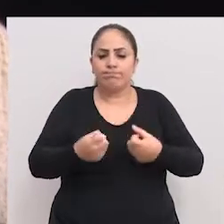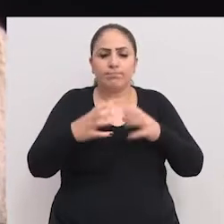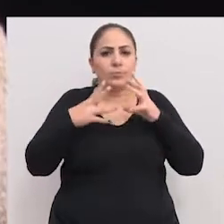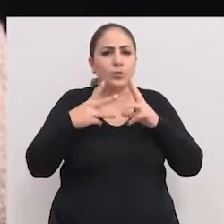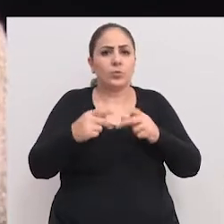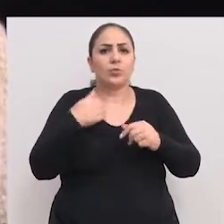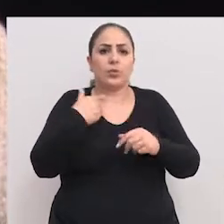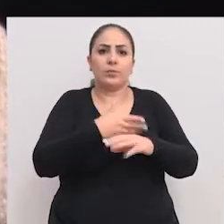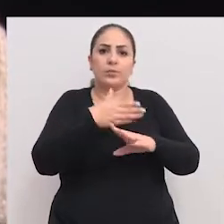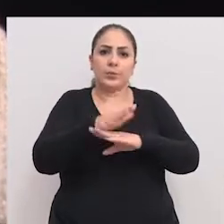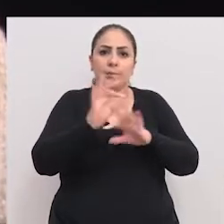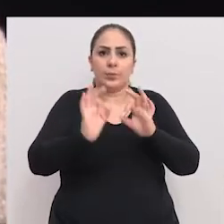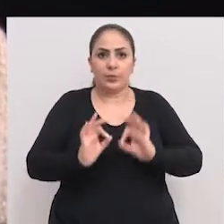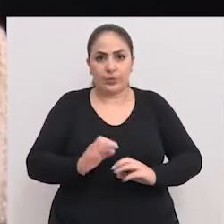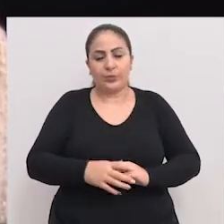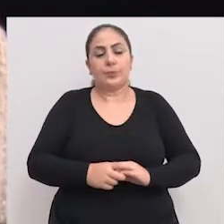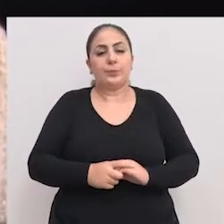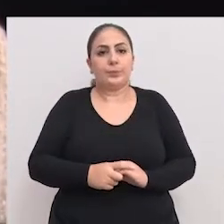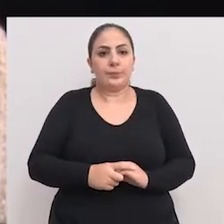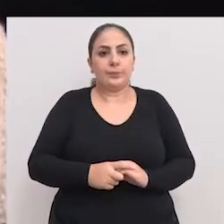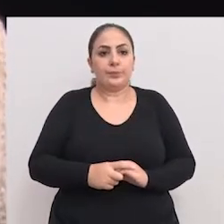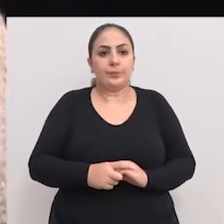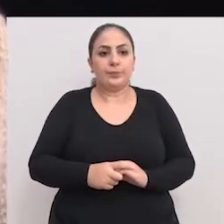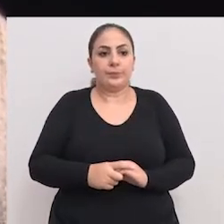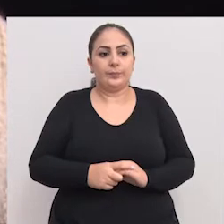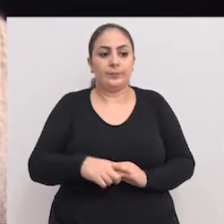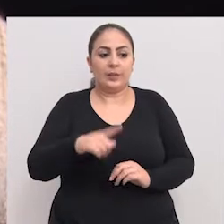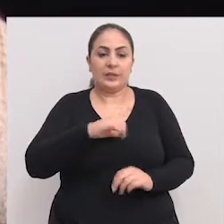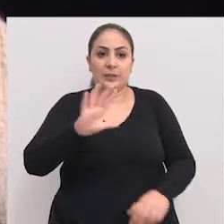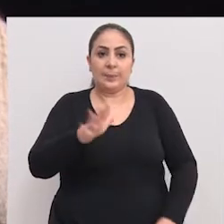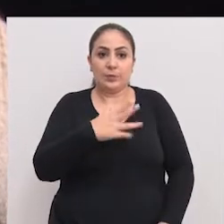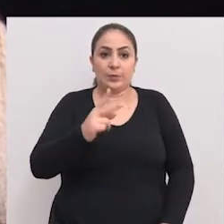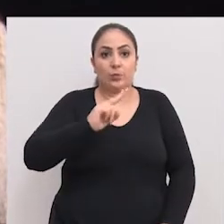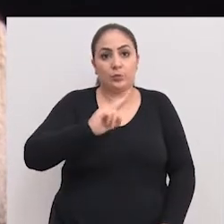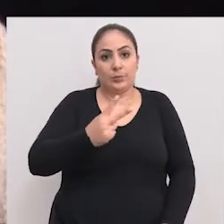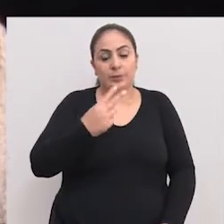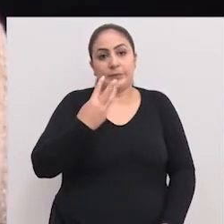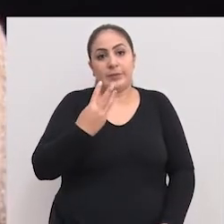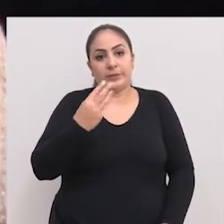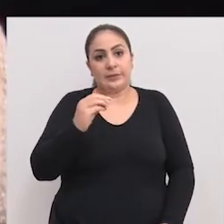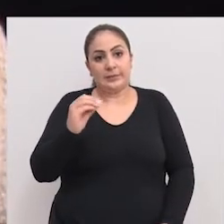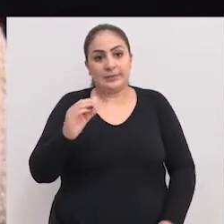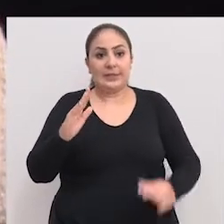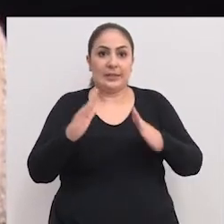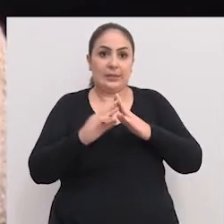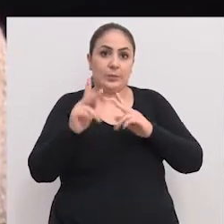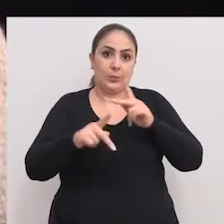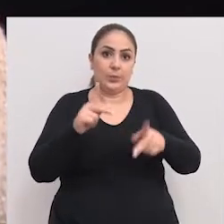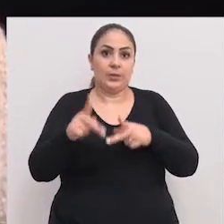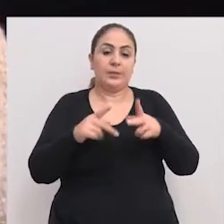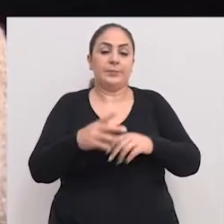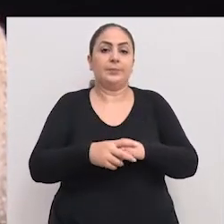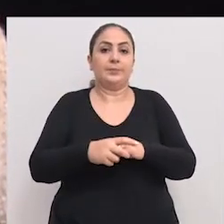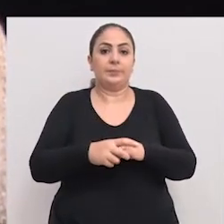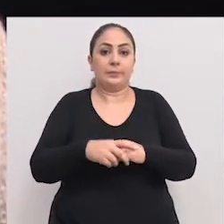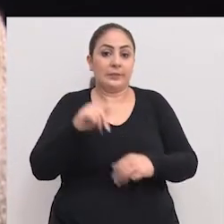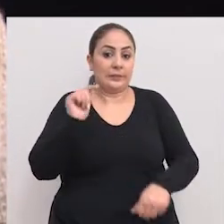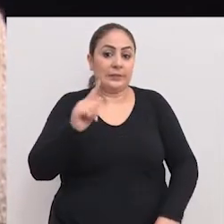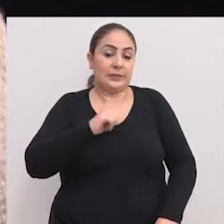unânime nós aprovamos esse projeto. Serão em torno de 2.300 casas populares.